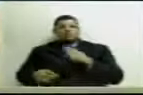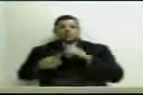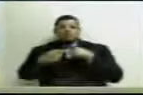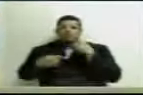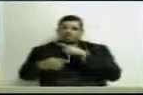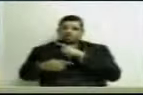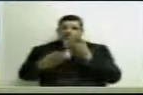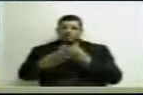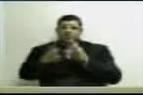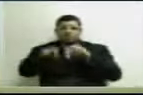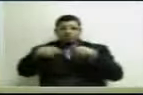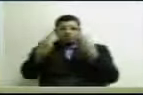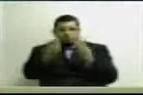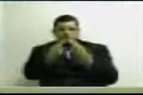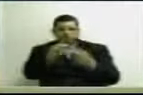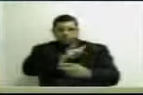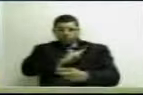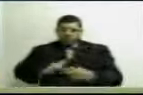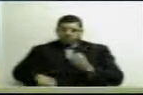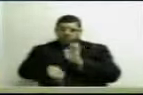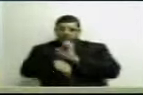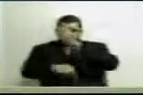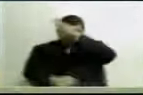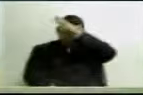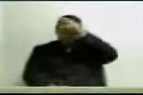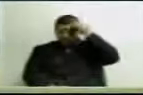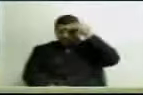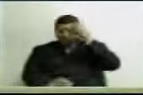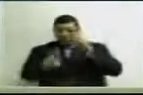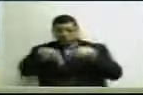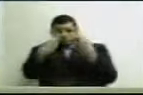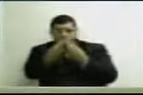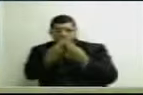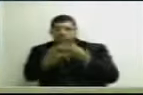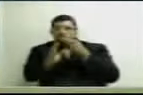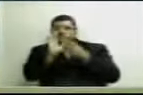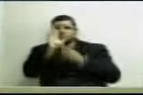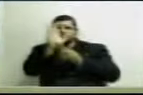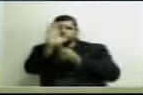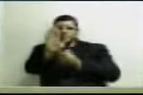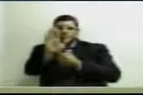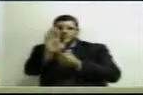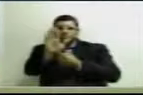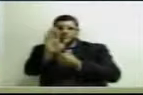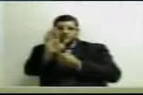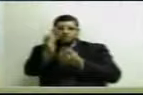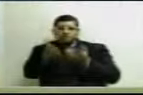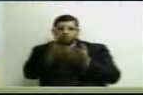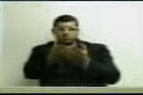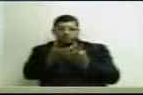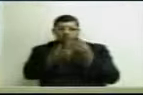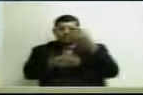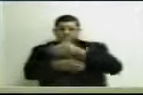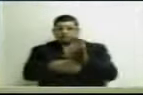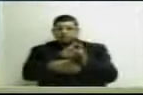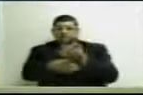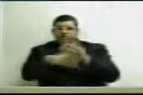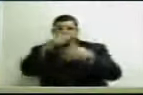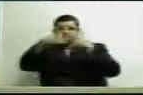Nós estivemos numa reunião com o governador do estado Amazonas, nessa reunião foi estabelecido que seria